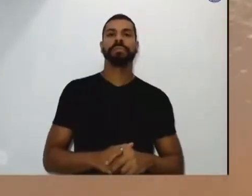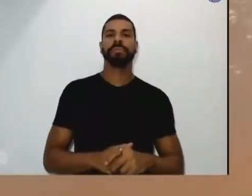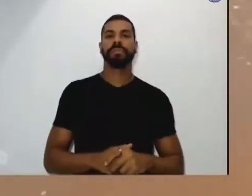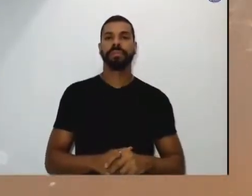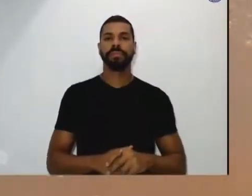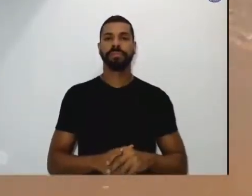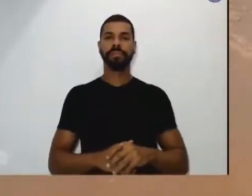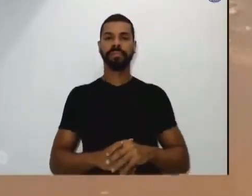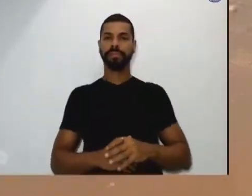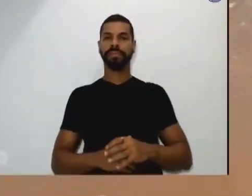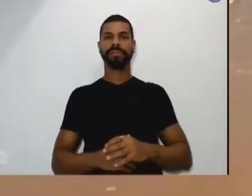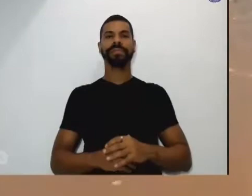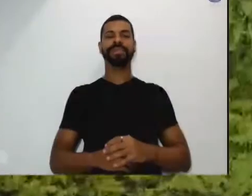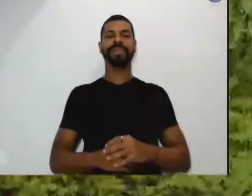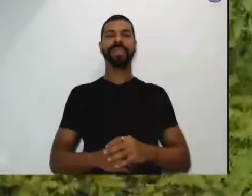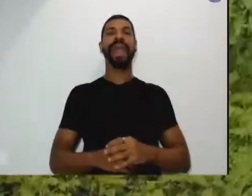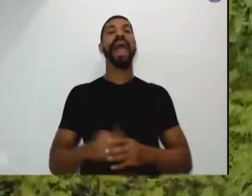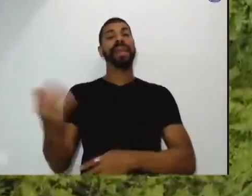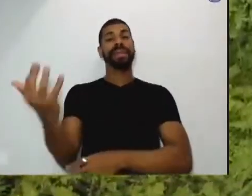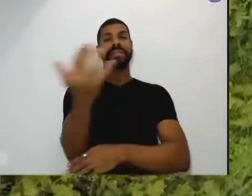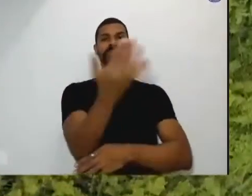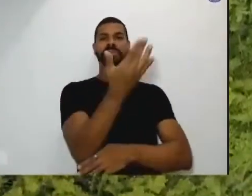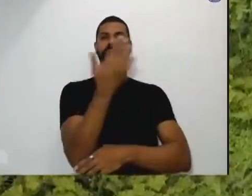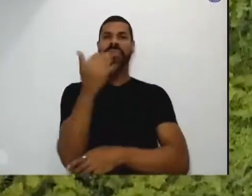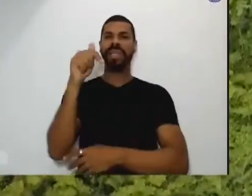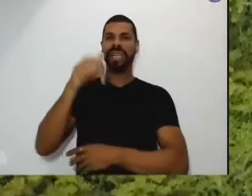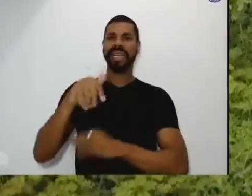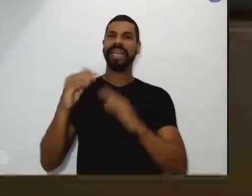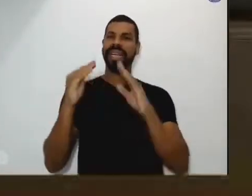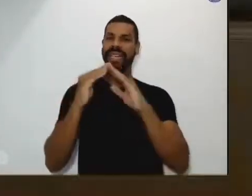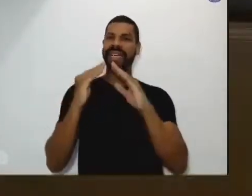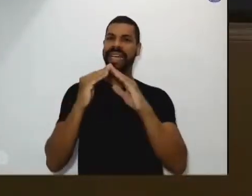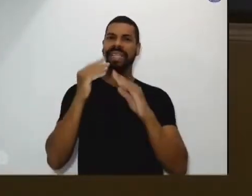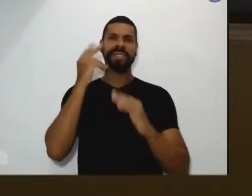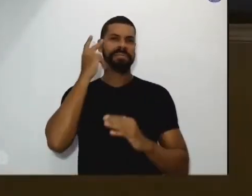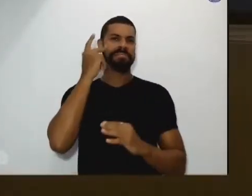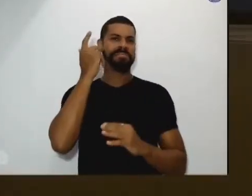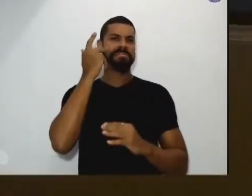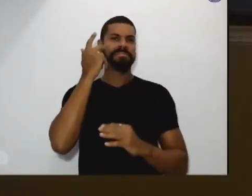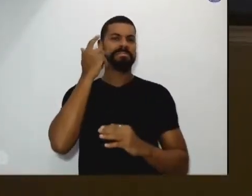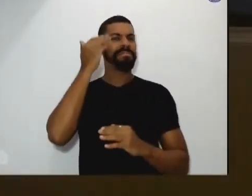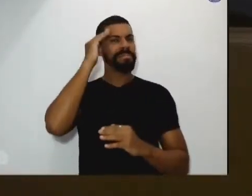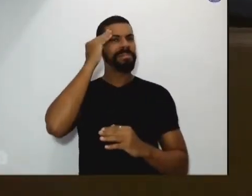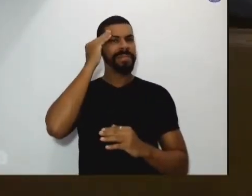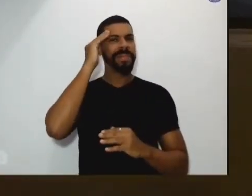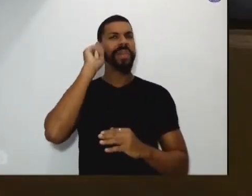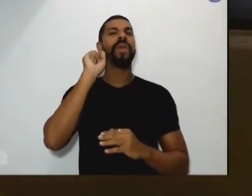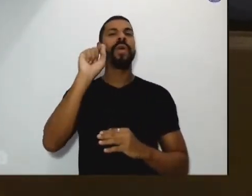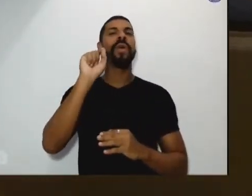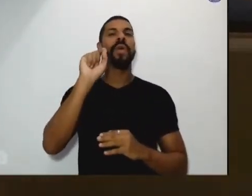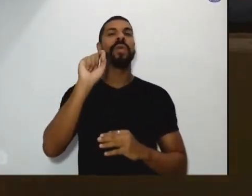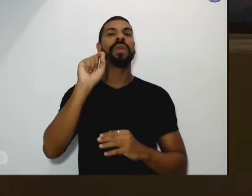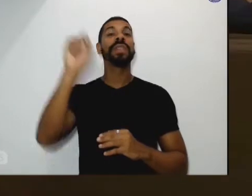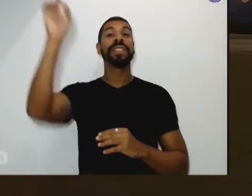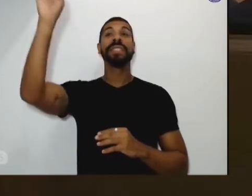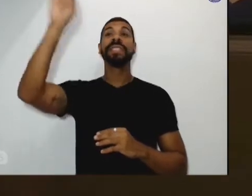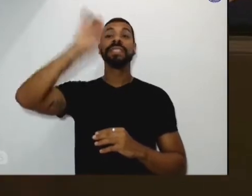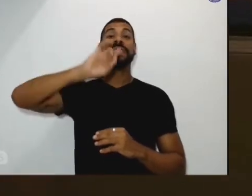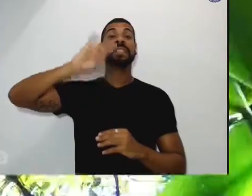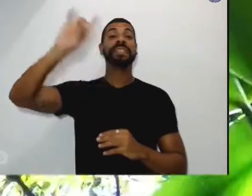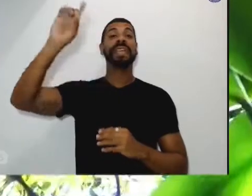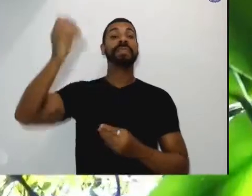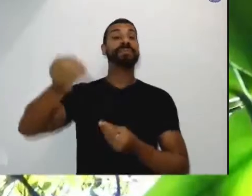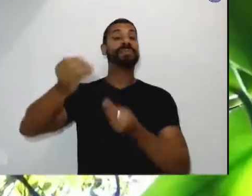A natureza é a nossa casa comum e somos convidados a reconhecê-la como um dom esplêndido em que Deus nos entoa um hino à